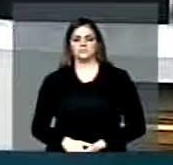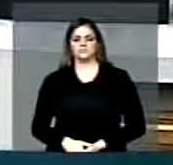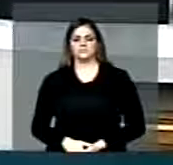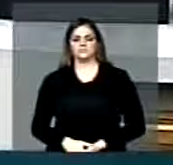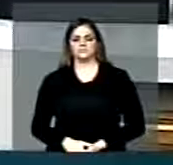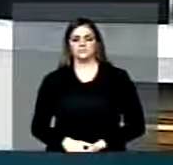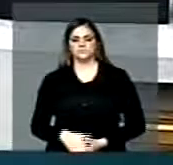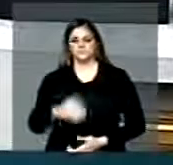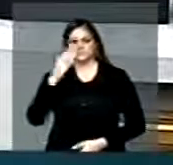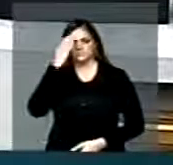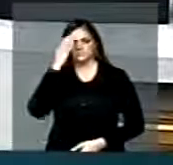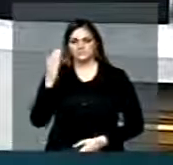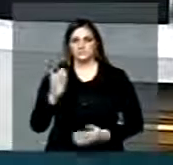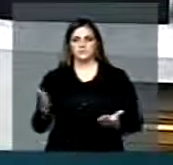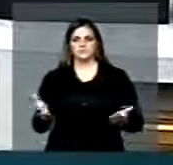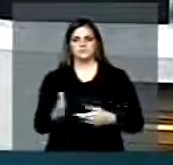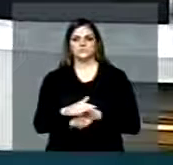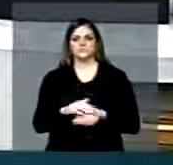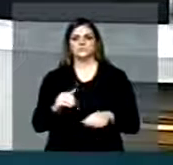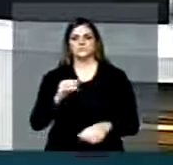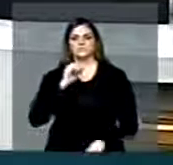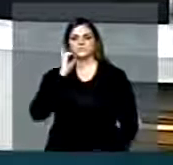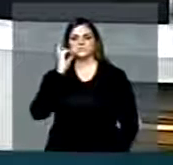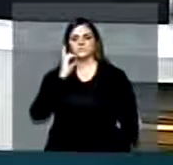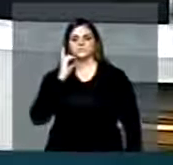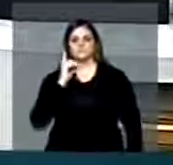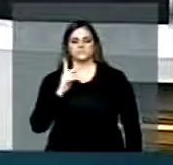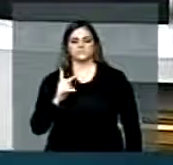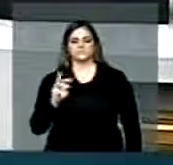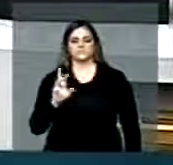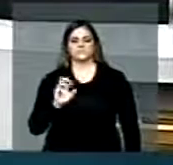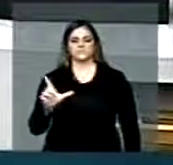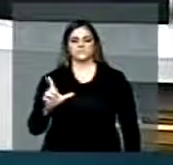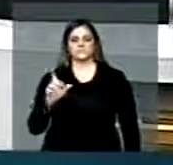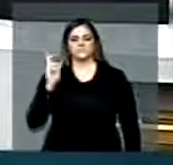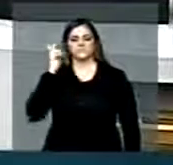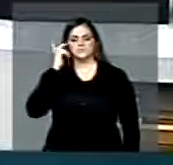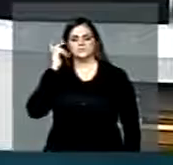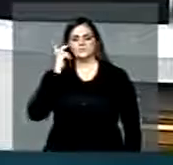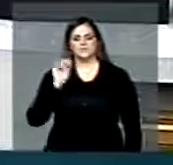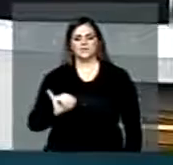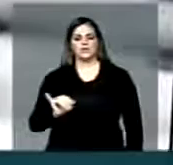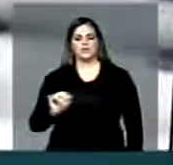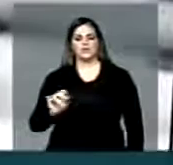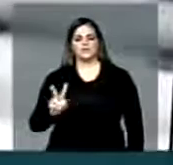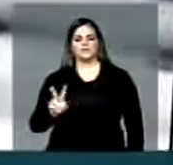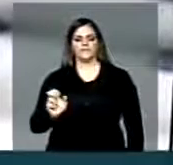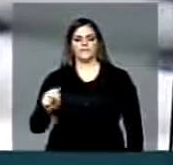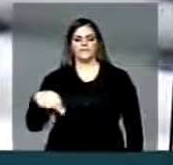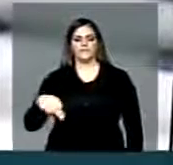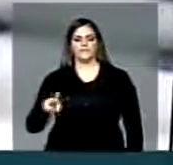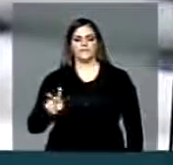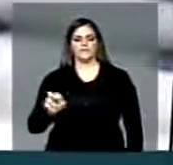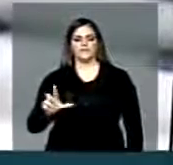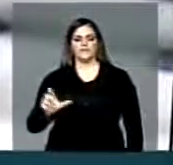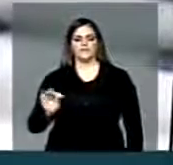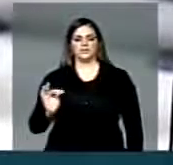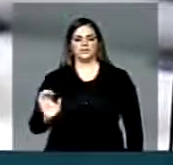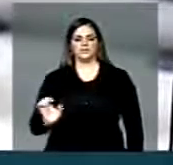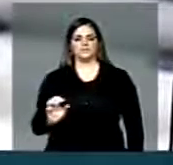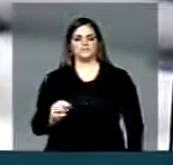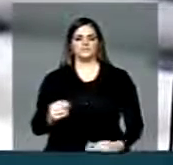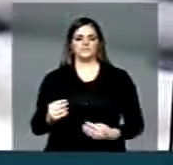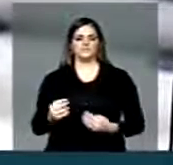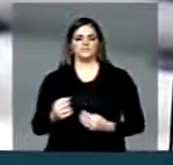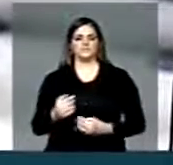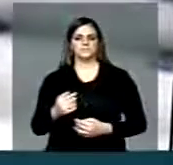Senhor deputado, concedo a palavra ao deputado pelo PSOL de São Paulo, Ivan Valente, um minuto. Senhor presidente, queria registrar em nosso pronunciamento